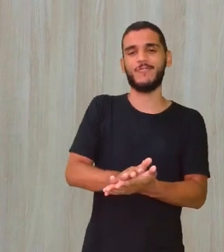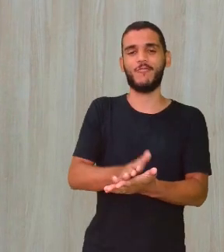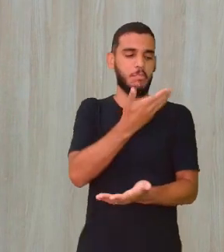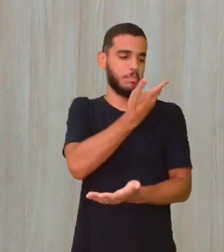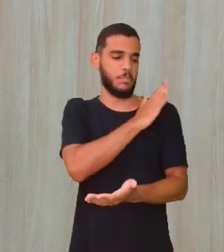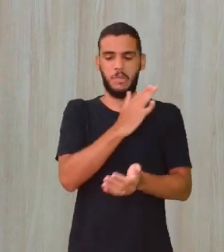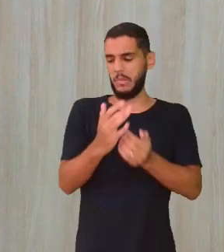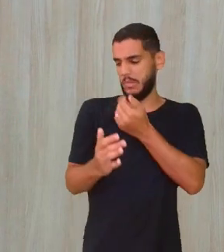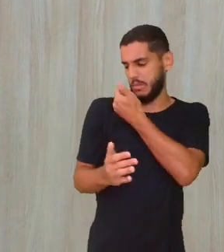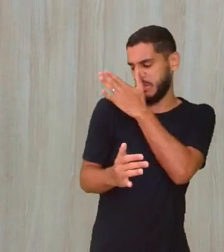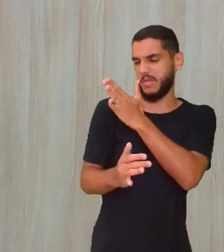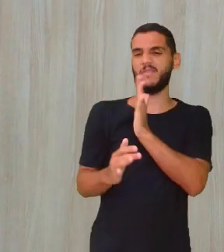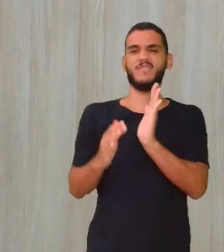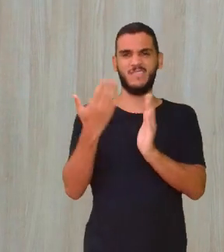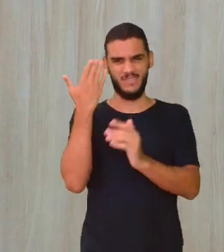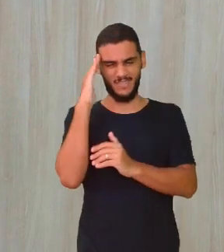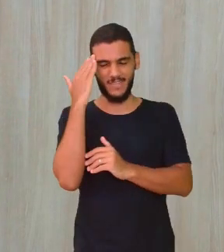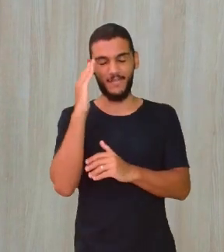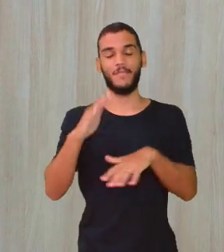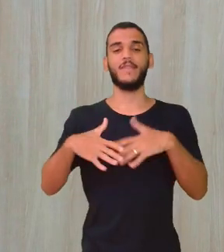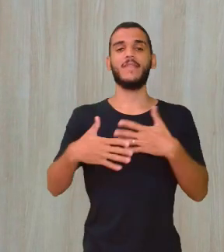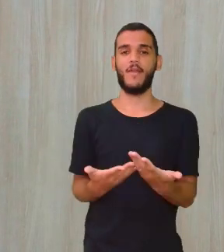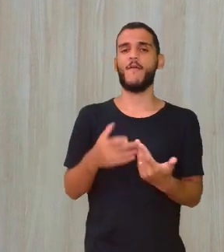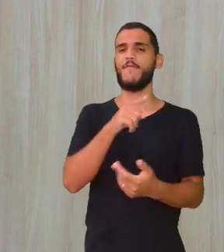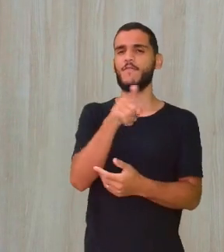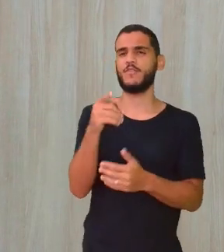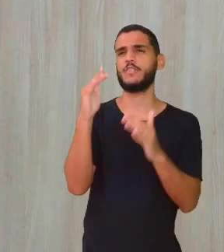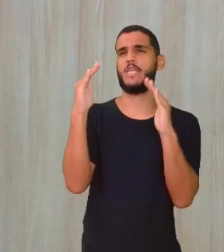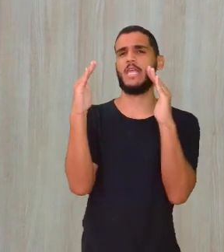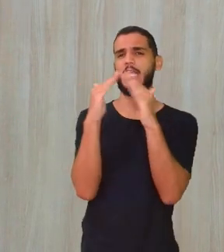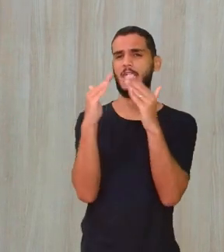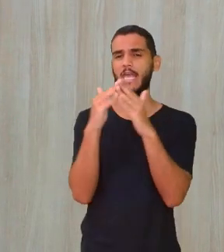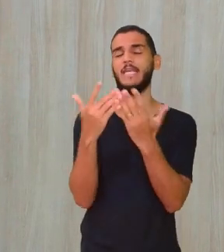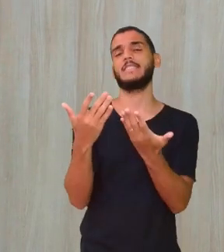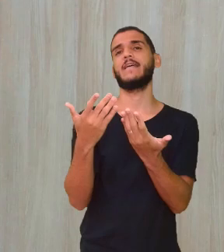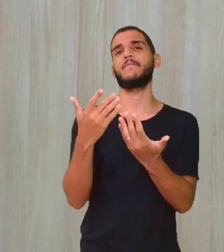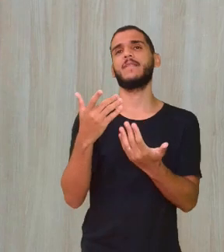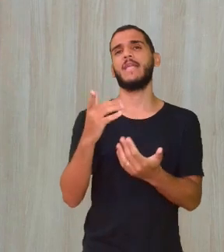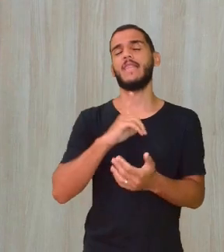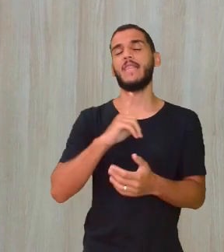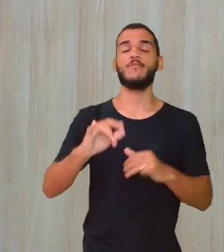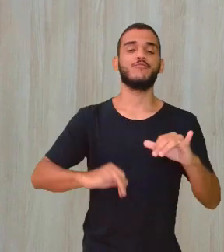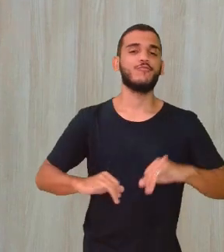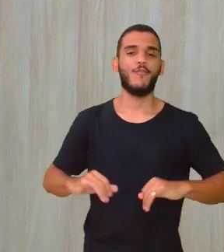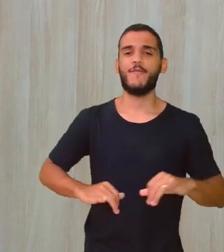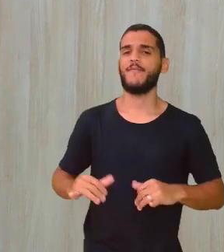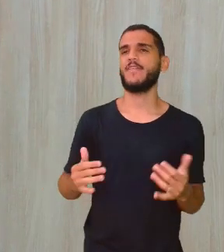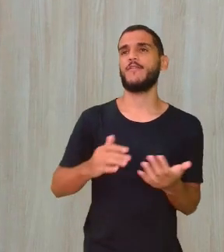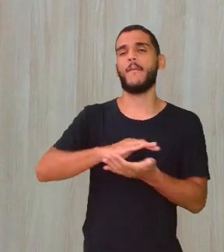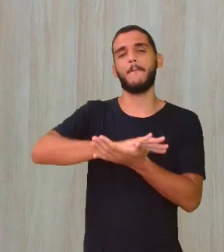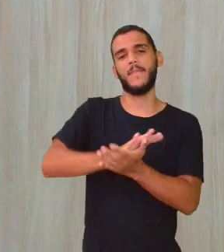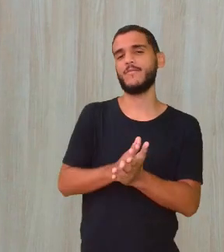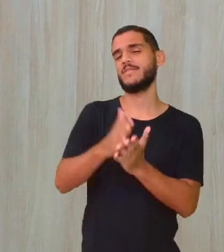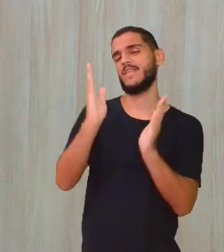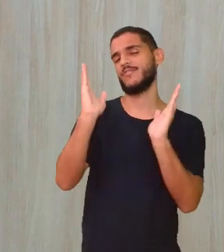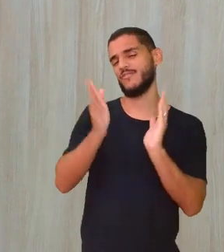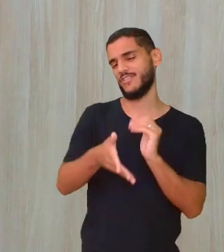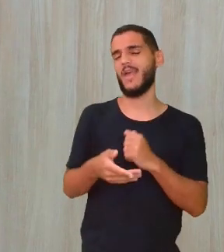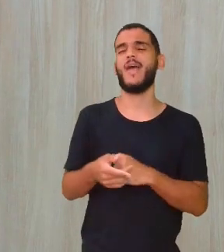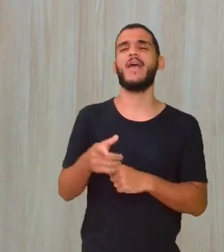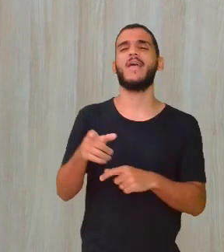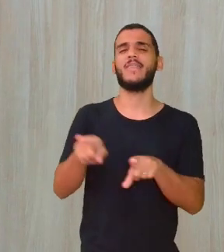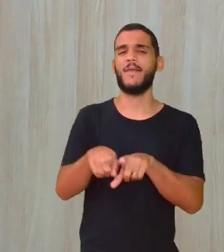Com certeza, você, aí de casa, já deve ou ter sofrido algum preconceito pela variação, ou já deve ter também